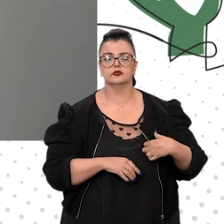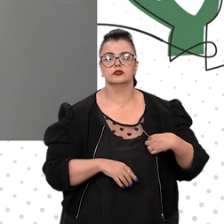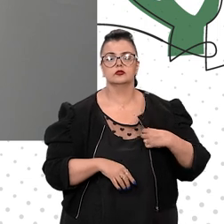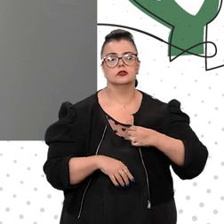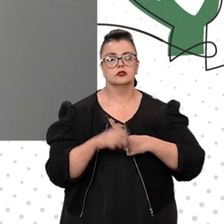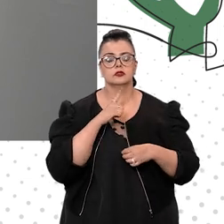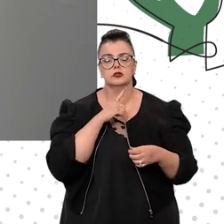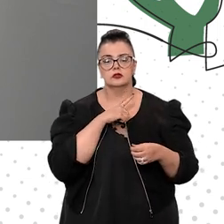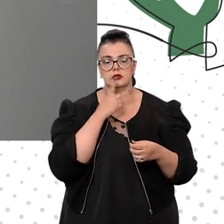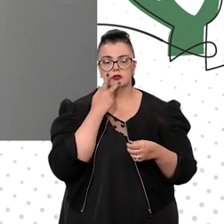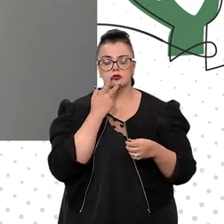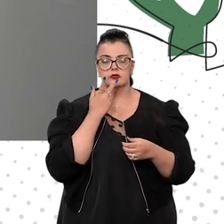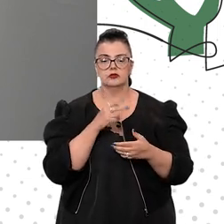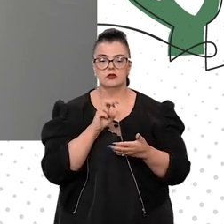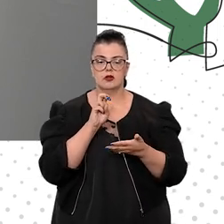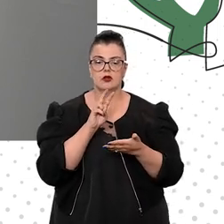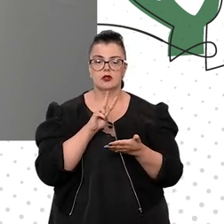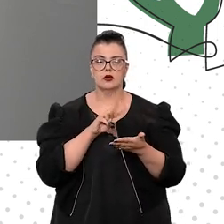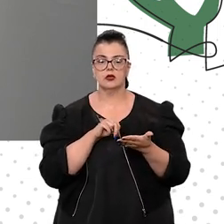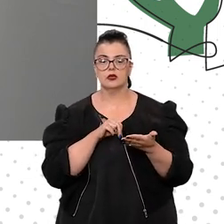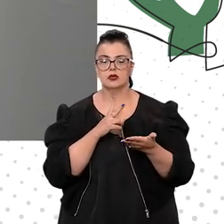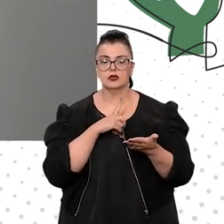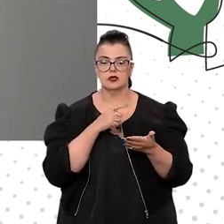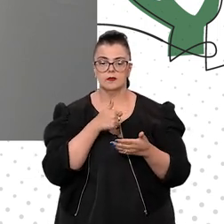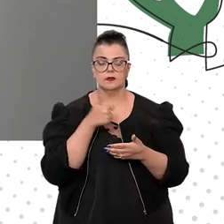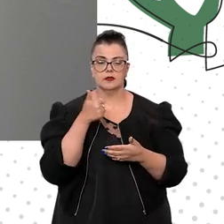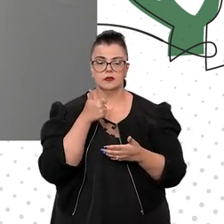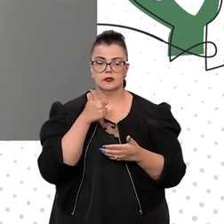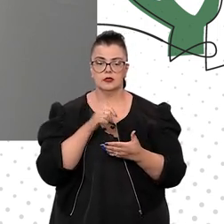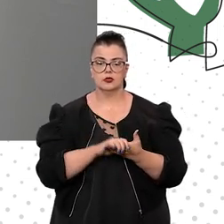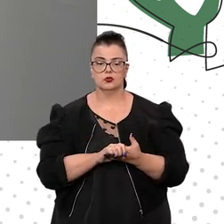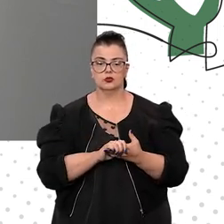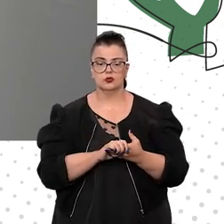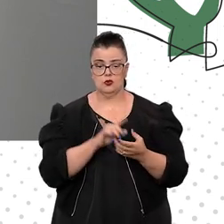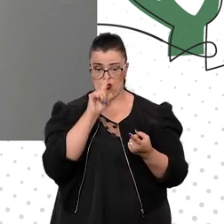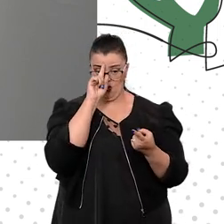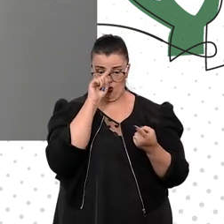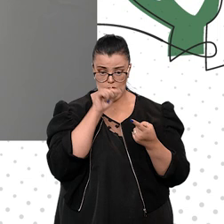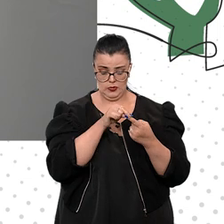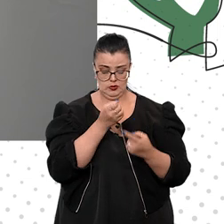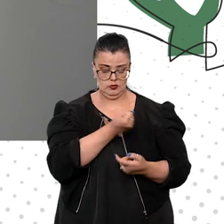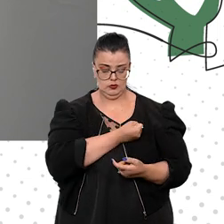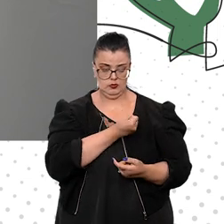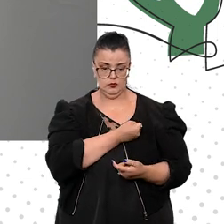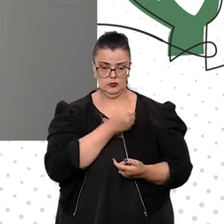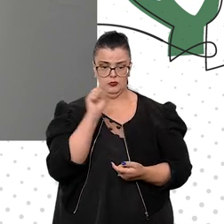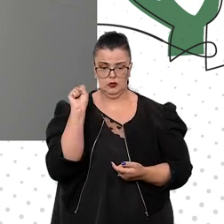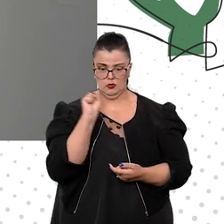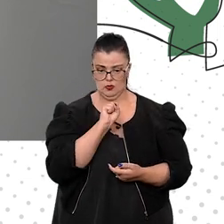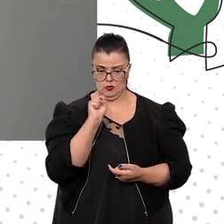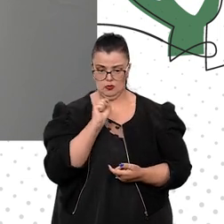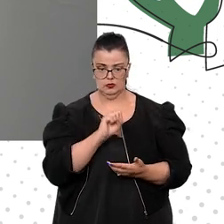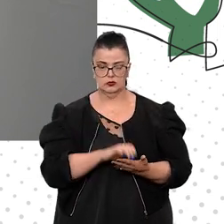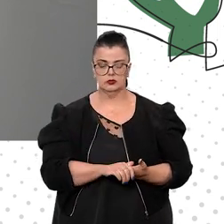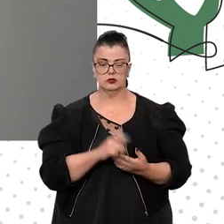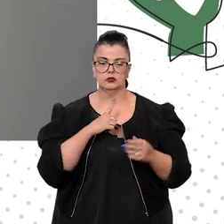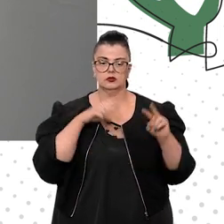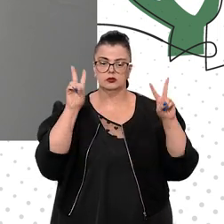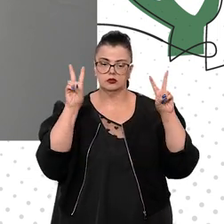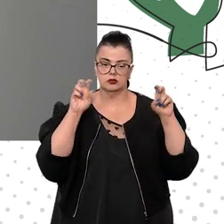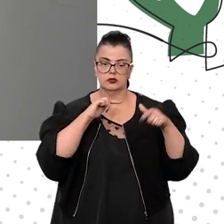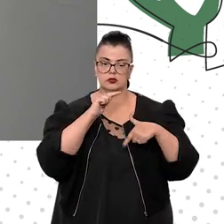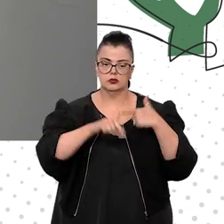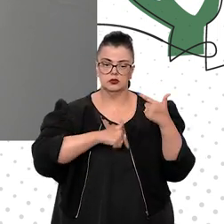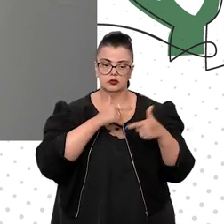até faço questão de ler, eu me refiro, em primeiro lugar, ao objetivo número 8, é o objetivo que tem por título Trabalho